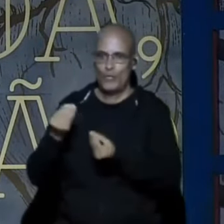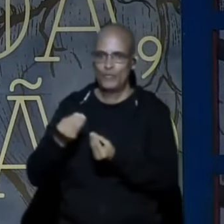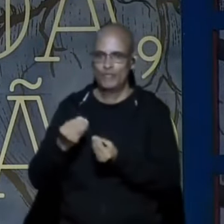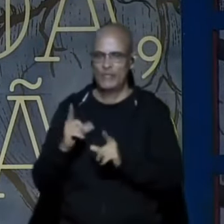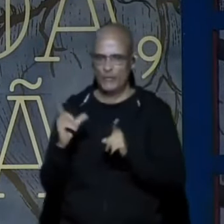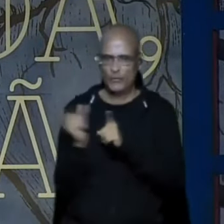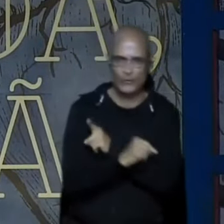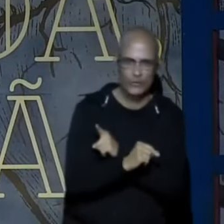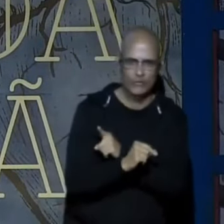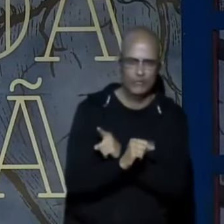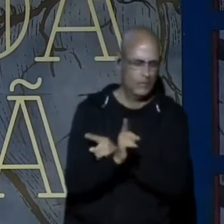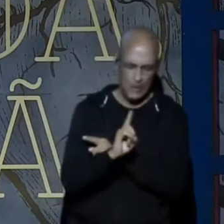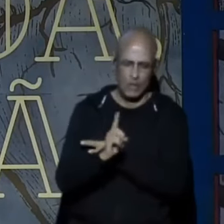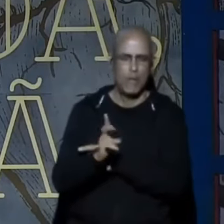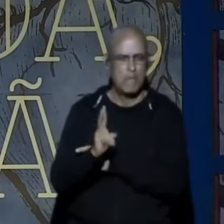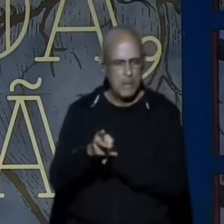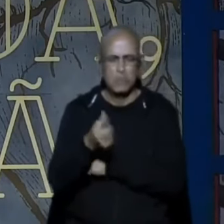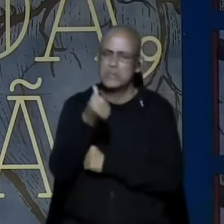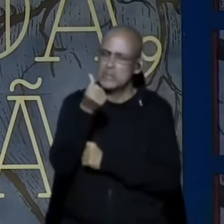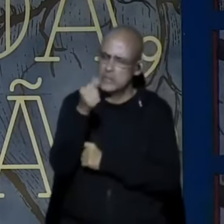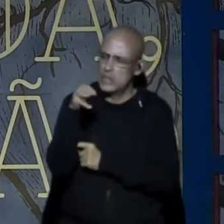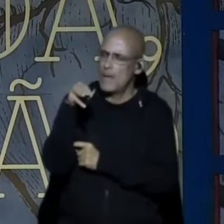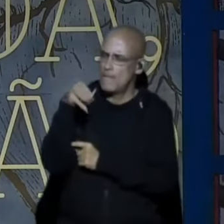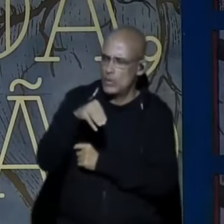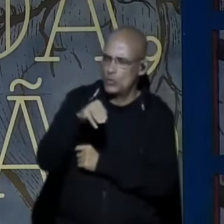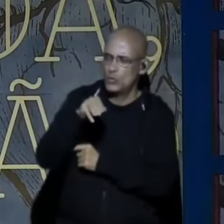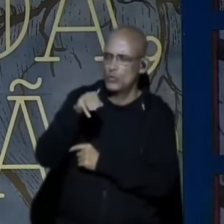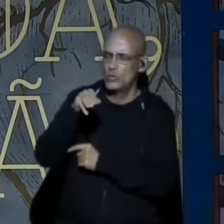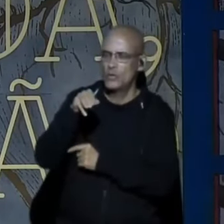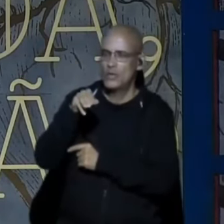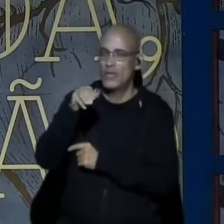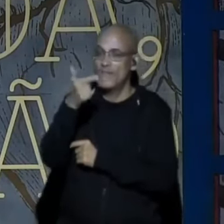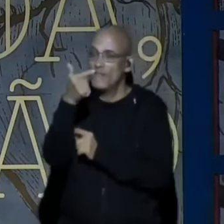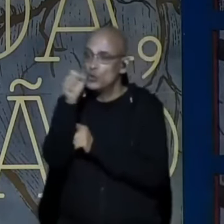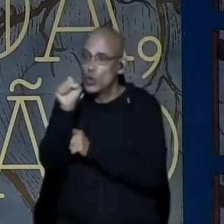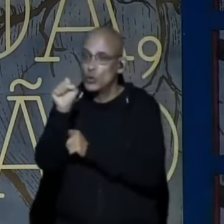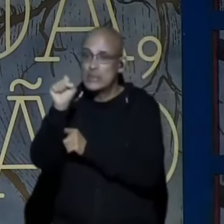Não, vou pregar em seis minutos e vinte e oito segundos